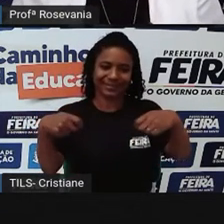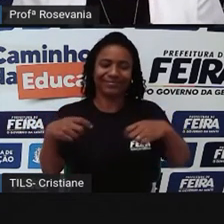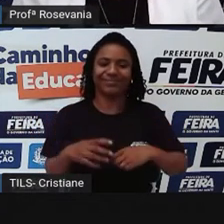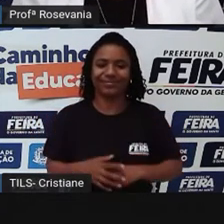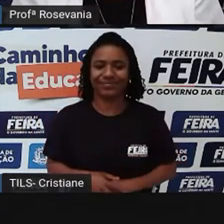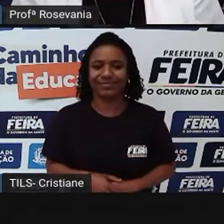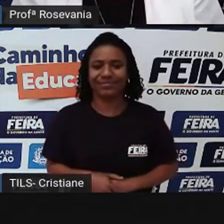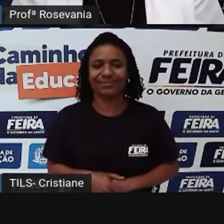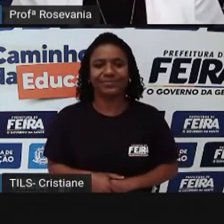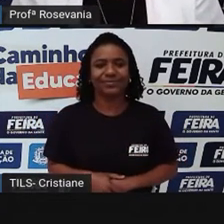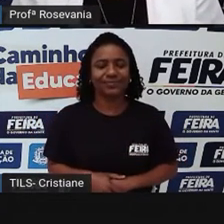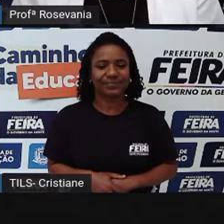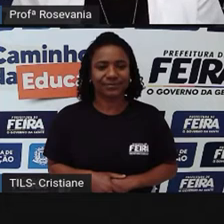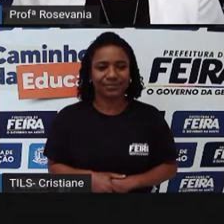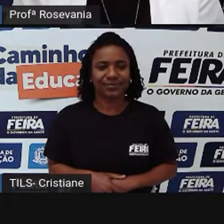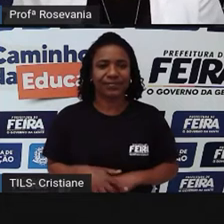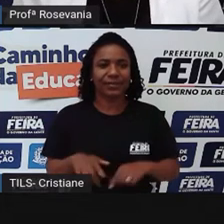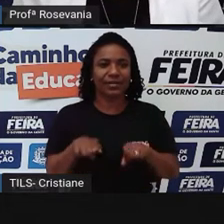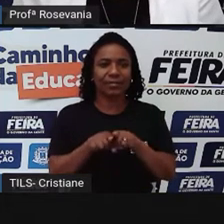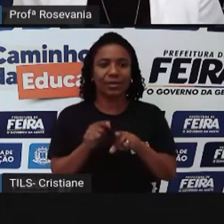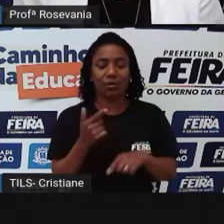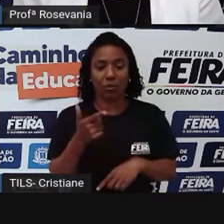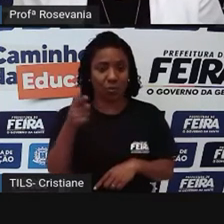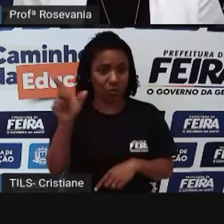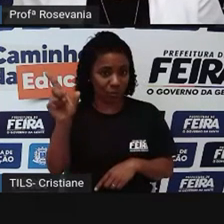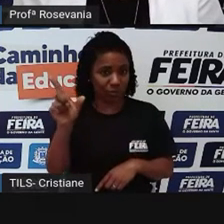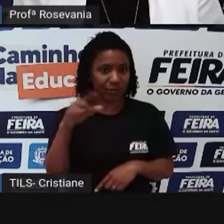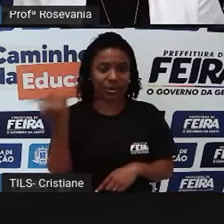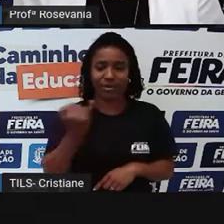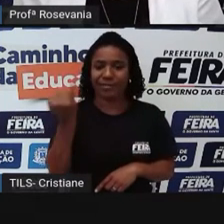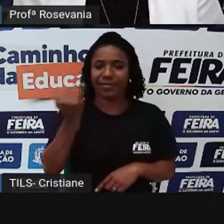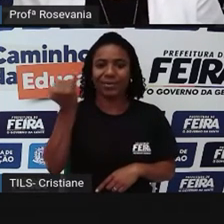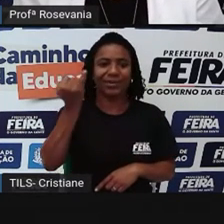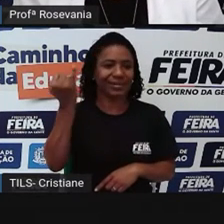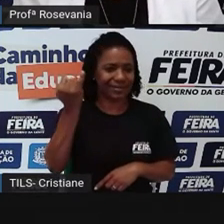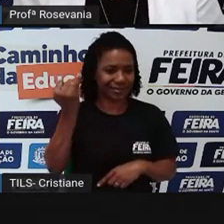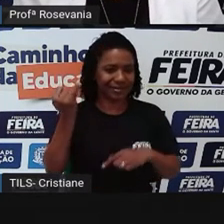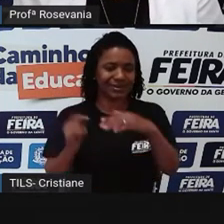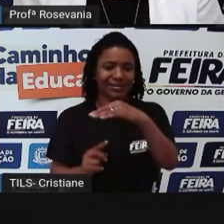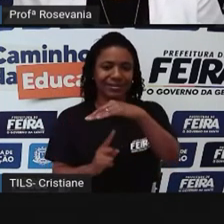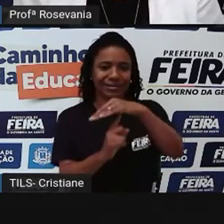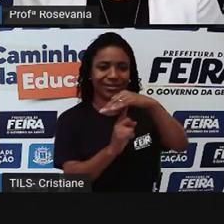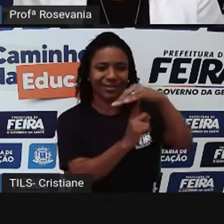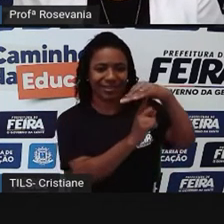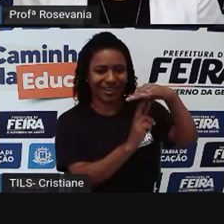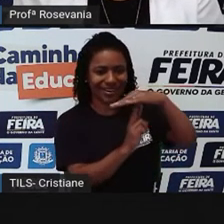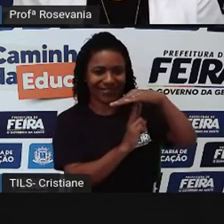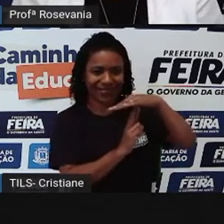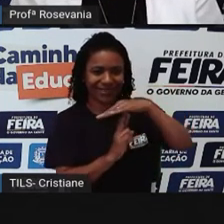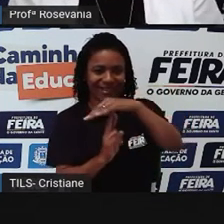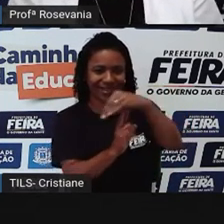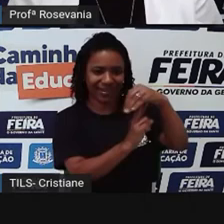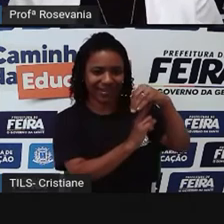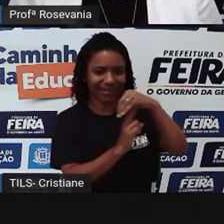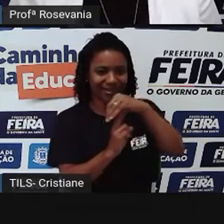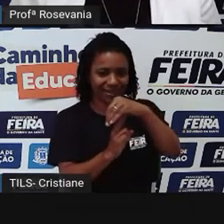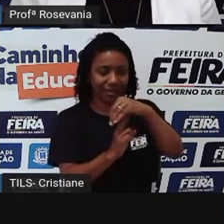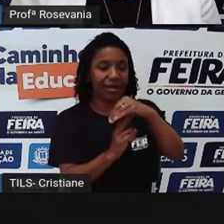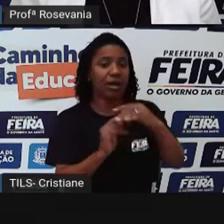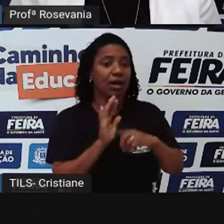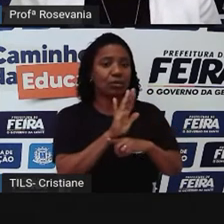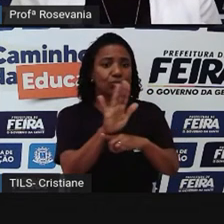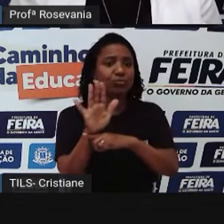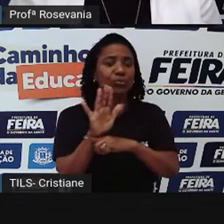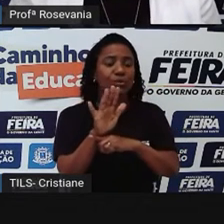outra coisa que a gente percebe que a feira fortalece é a agricultura familiar, porque a gente